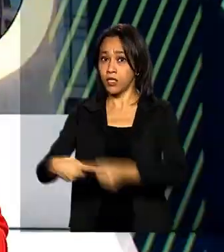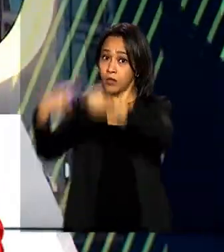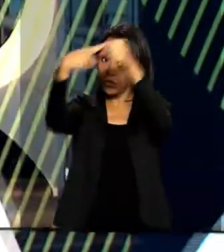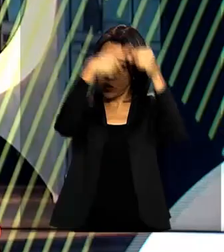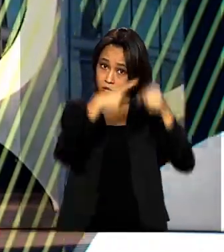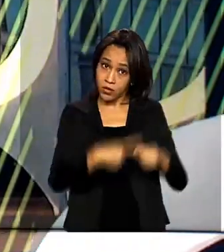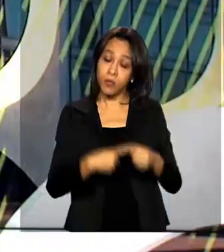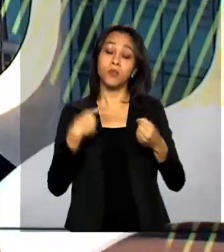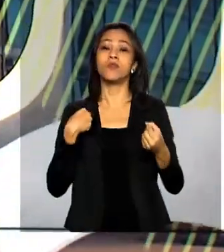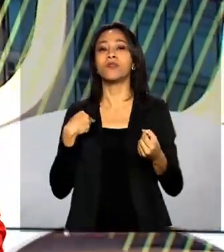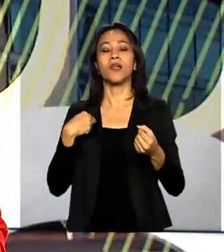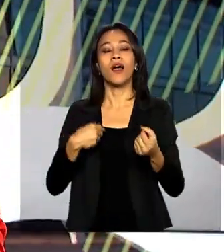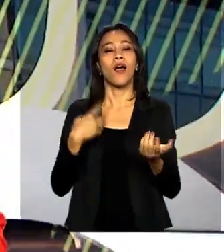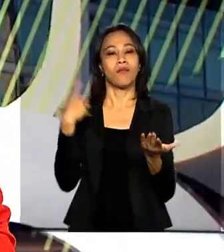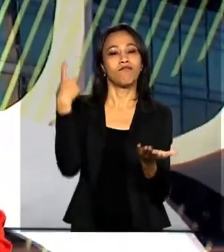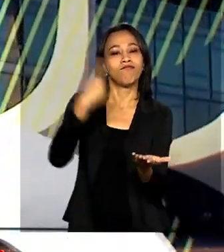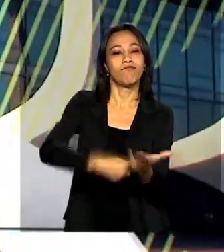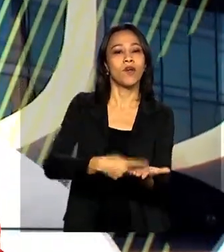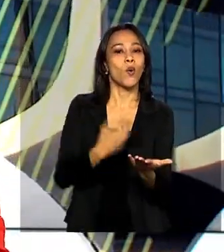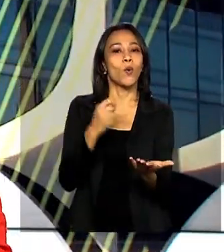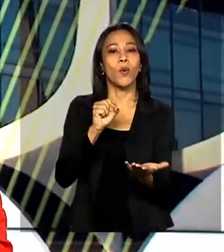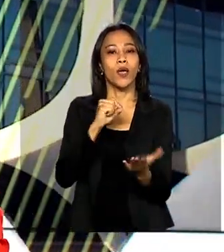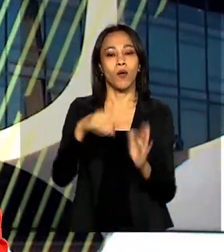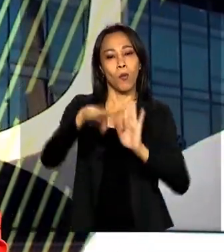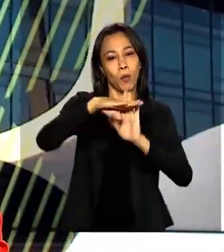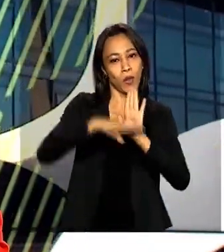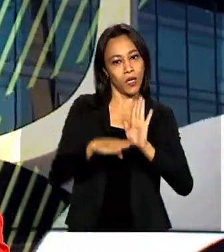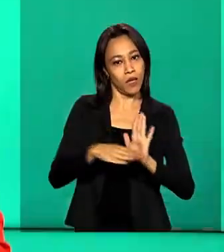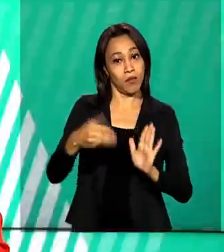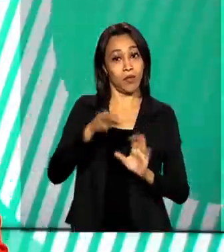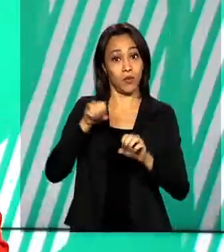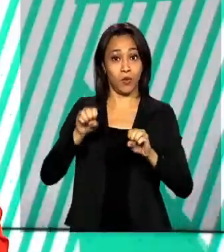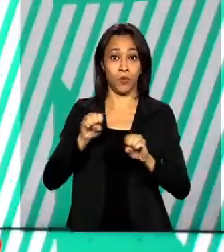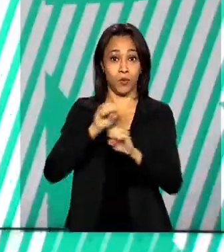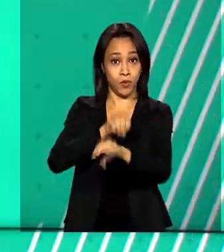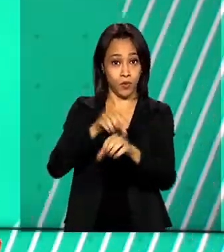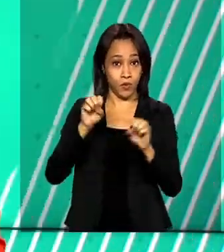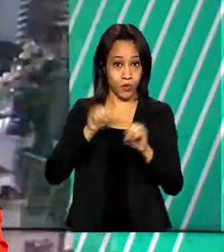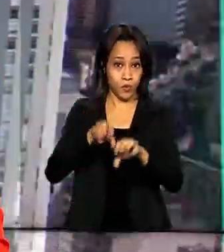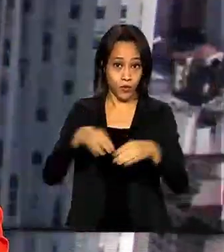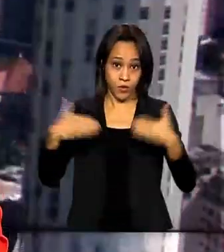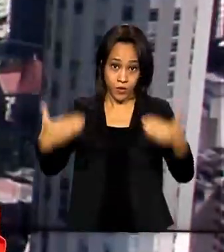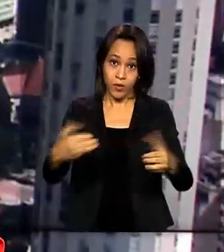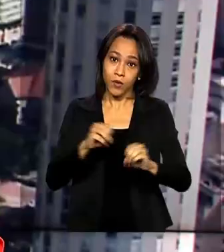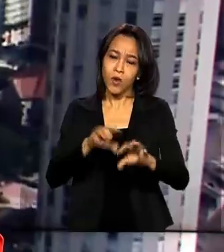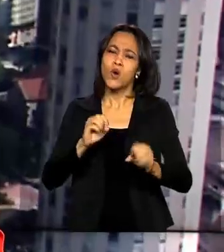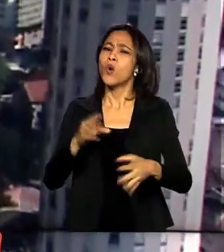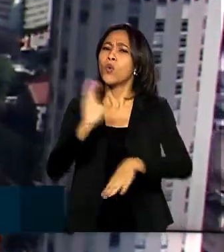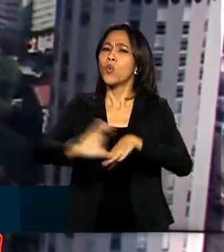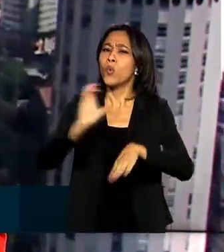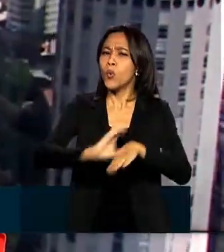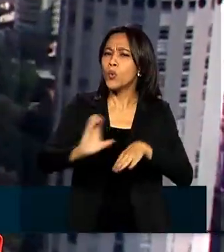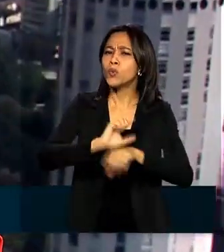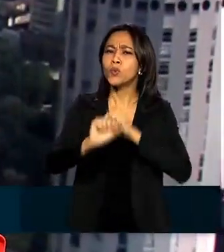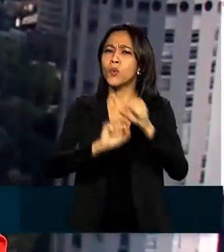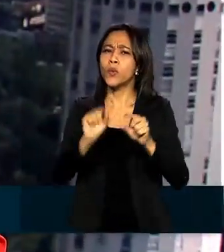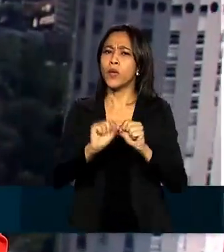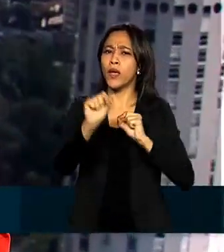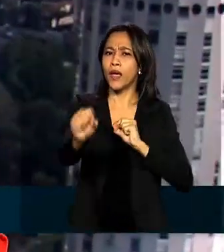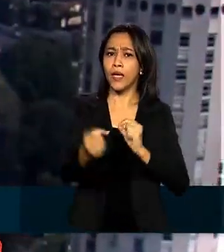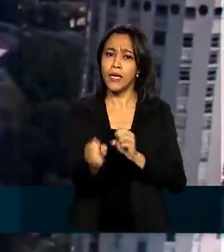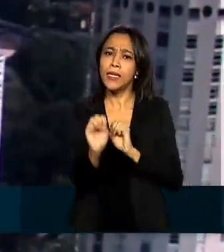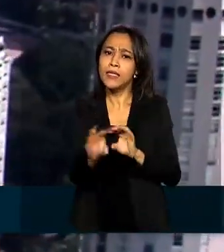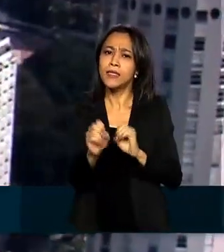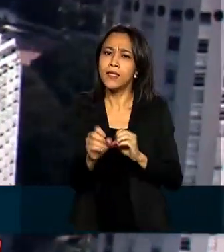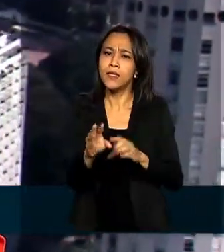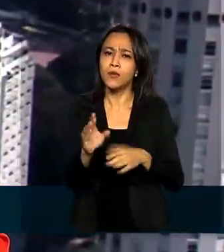programa Tempo de Aprender, do Ministério da Educação. O programa oferece curso online de formação continuada em práticas de alfabetização,